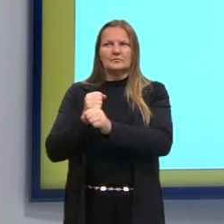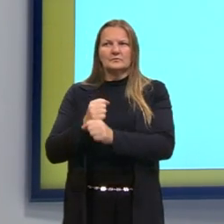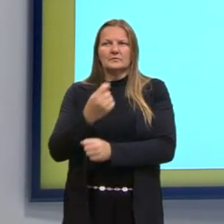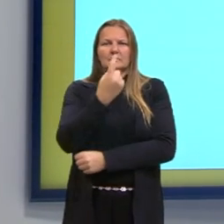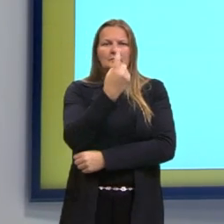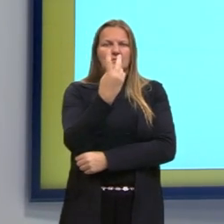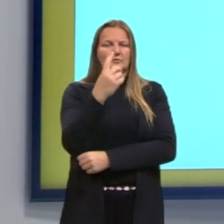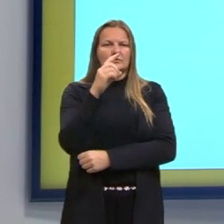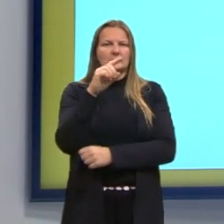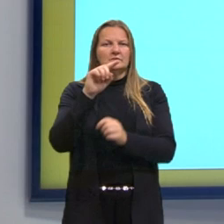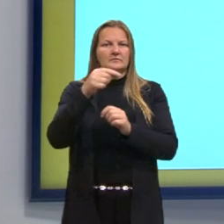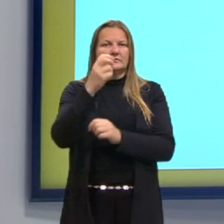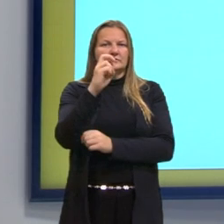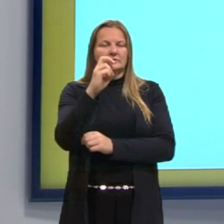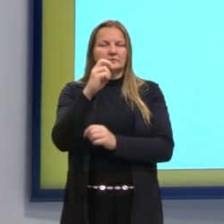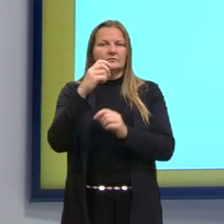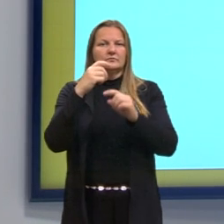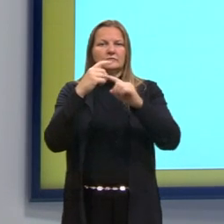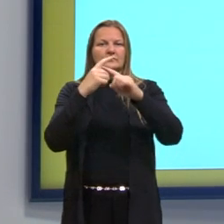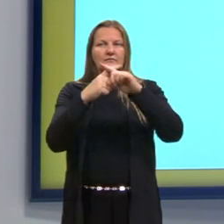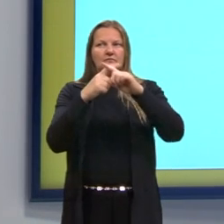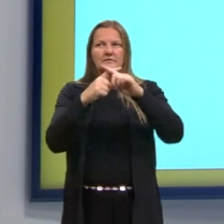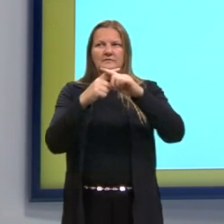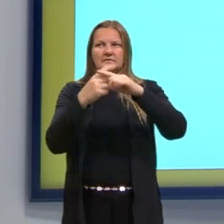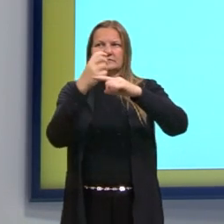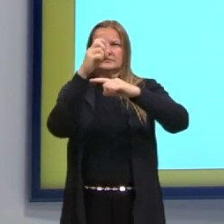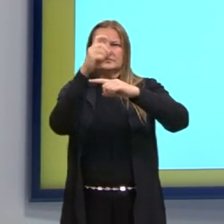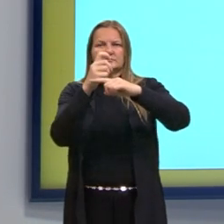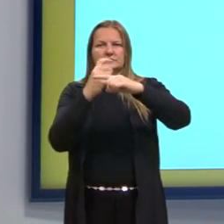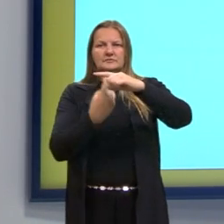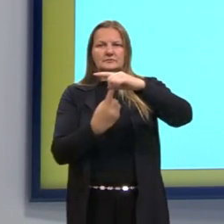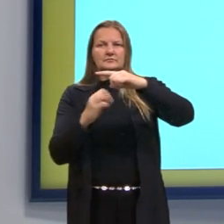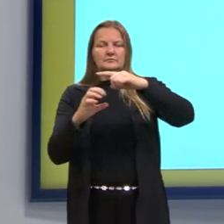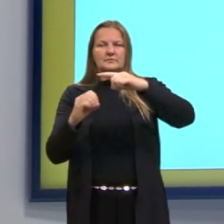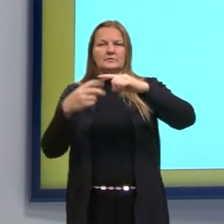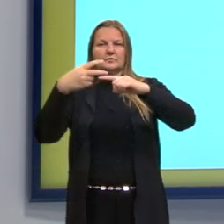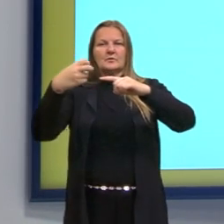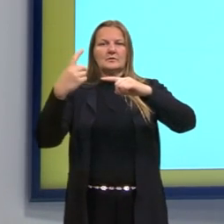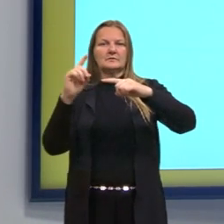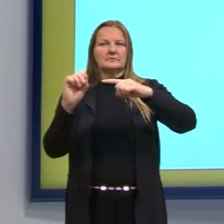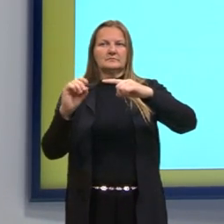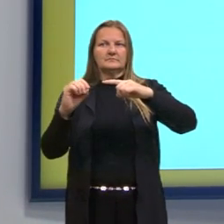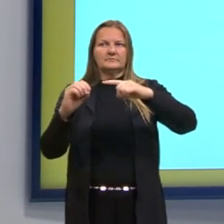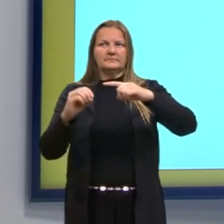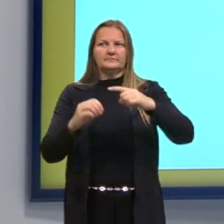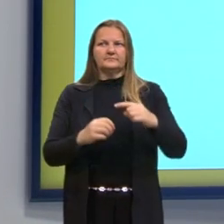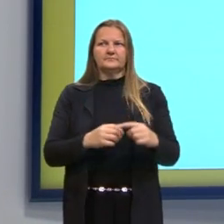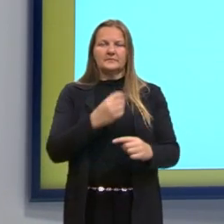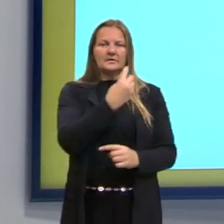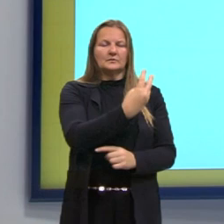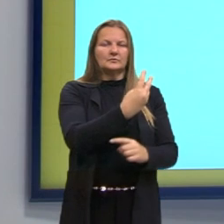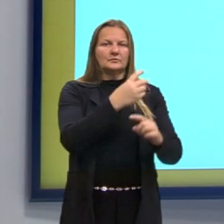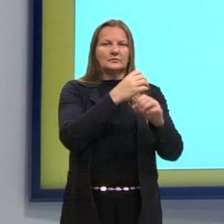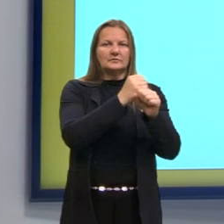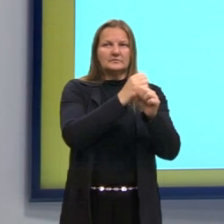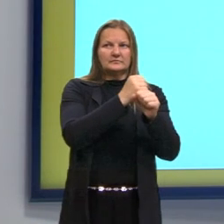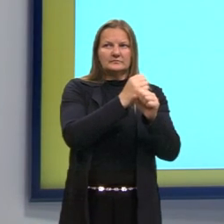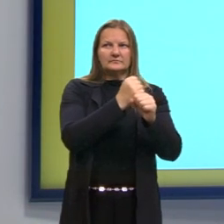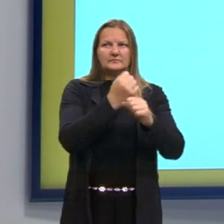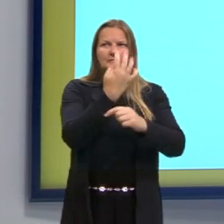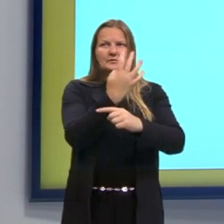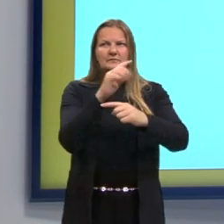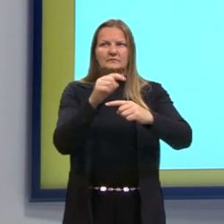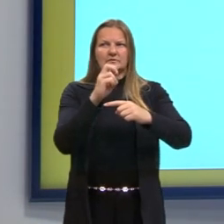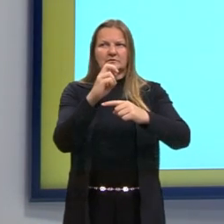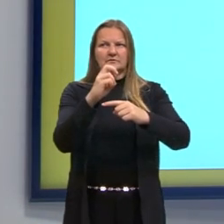multiplica x sobre 1.000 igual a 10. 2 mais 4,5 nós podemos juntar,